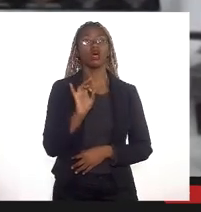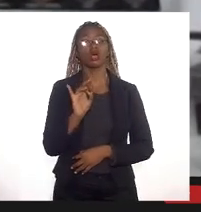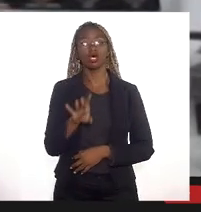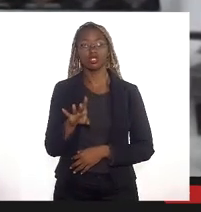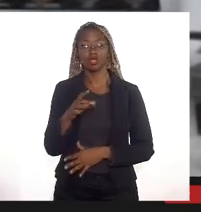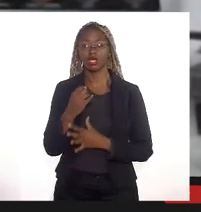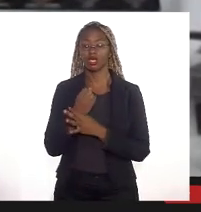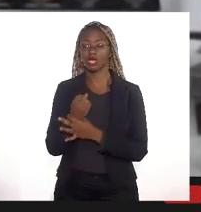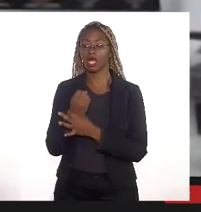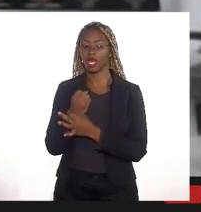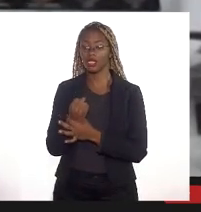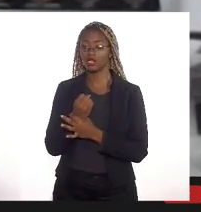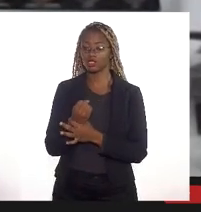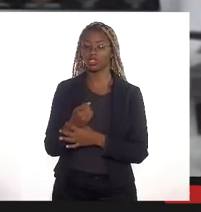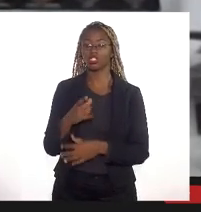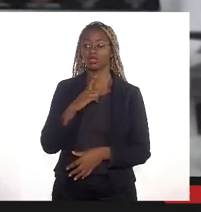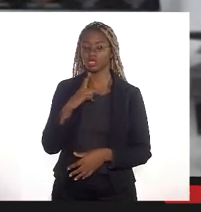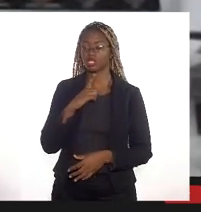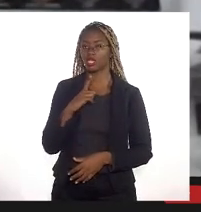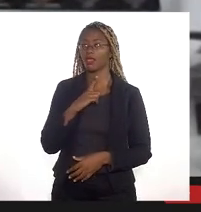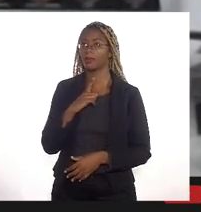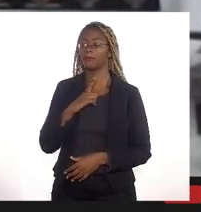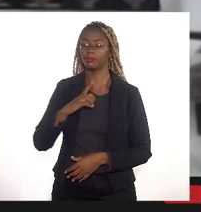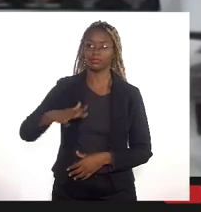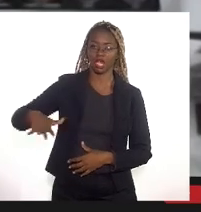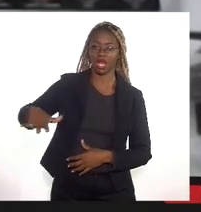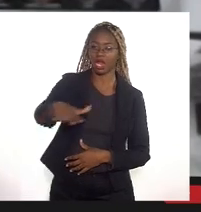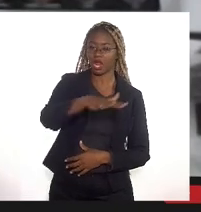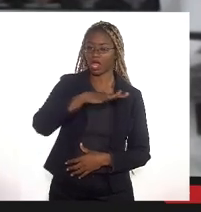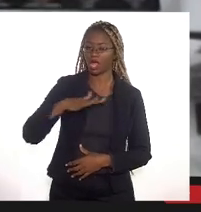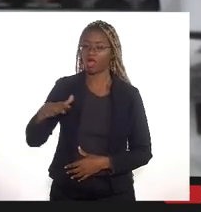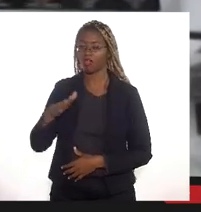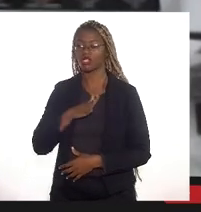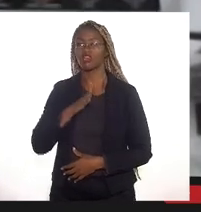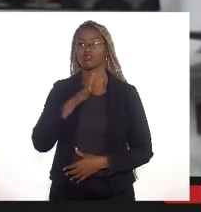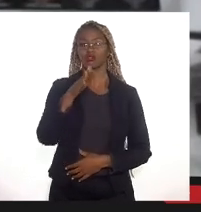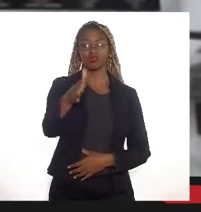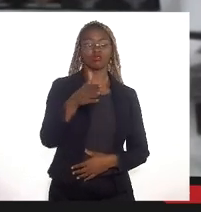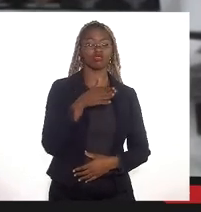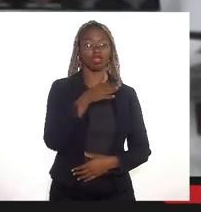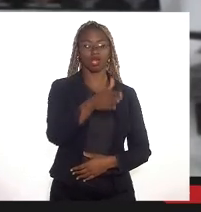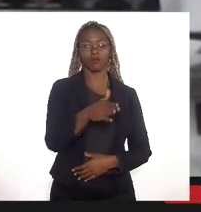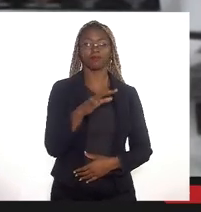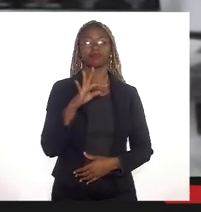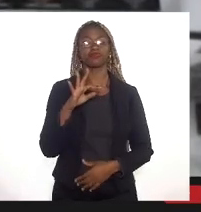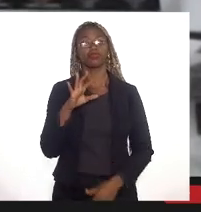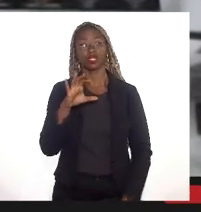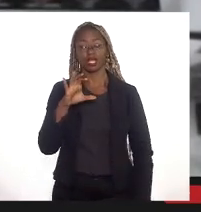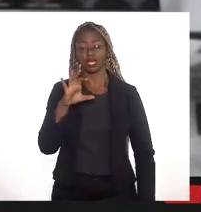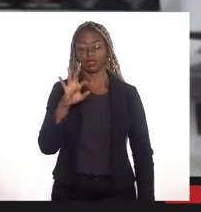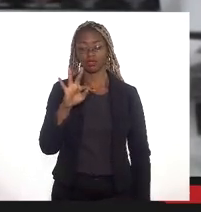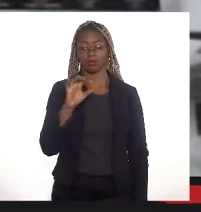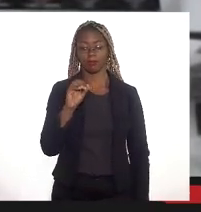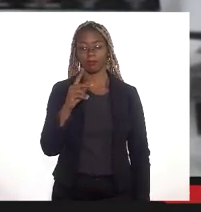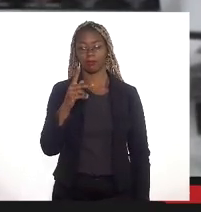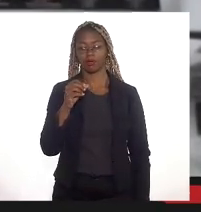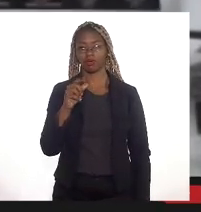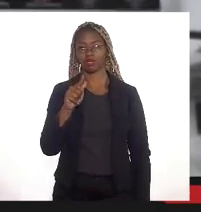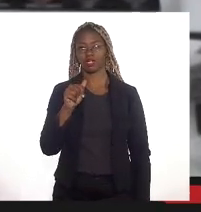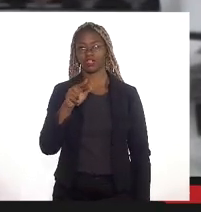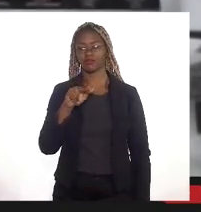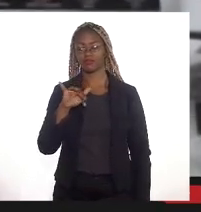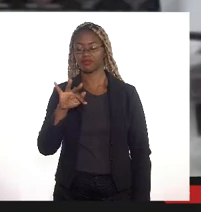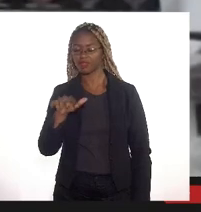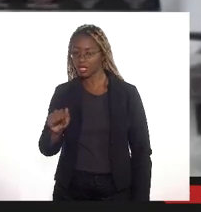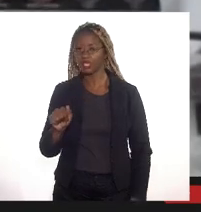a gente crie ali nesgas em toda aquela área para que a gente consiga chegar com a topografia que a consiga chegar com a sondagem